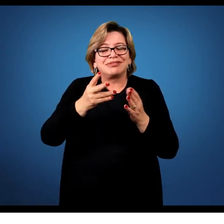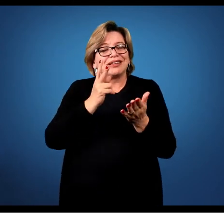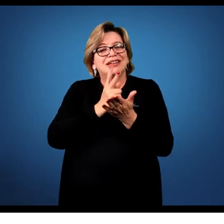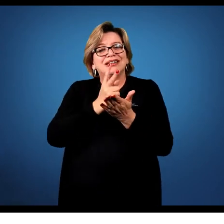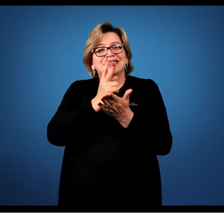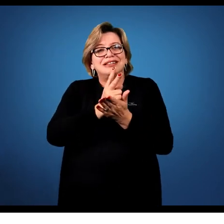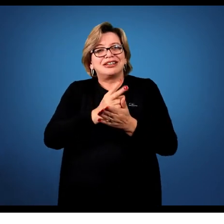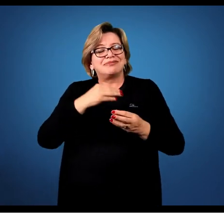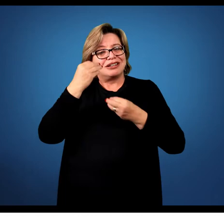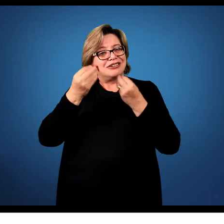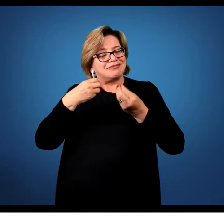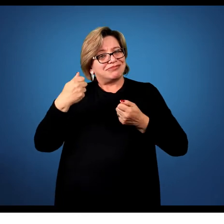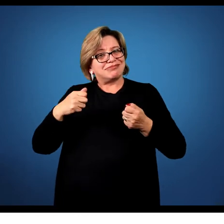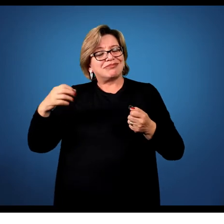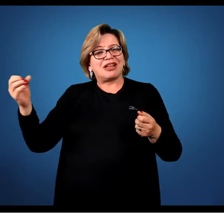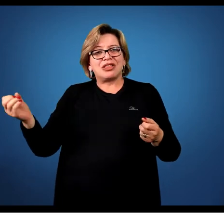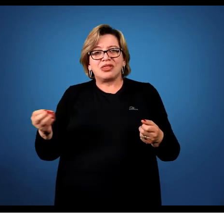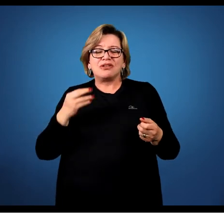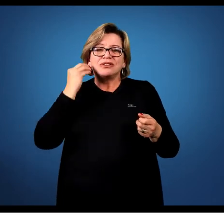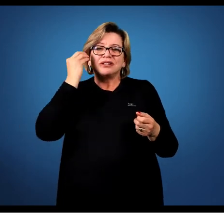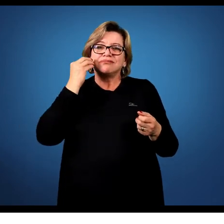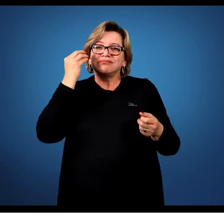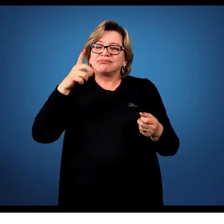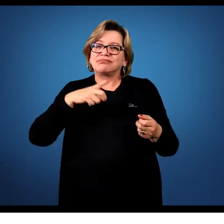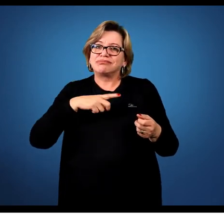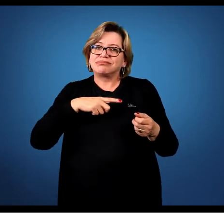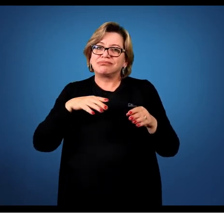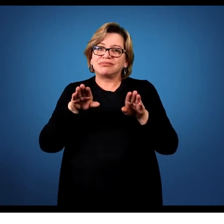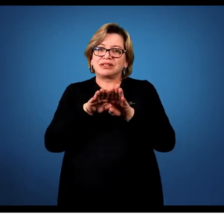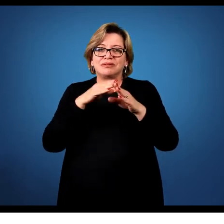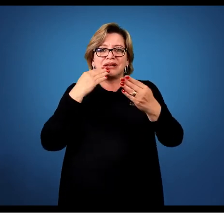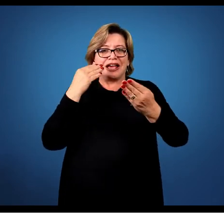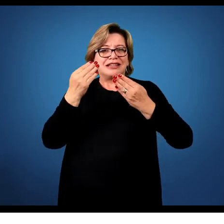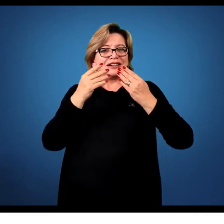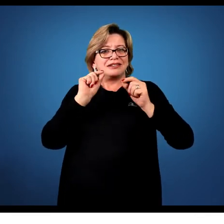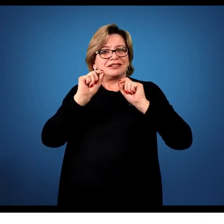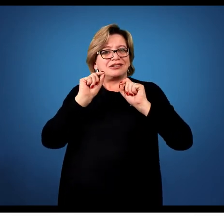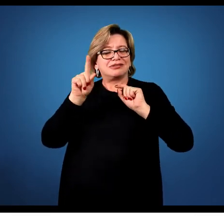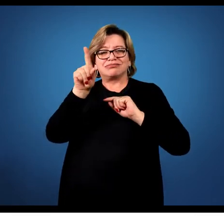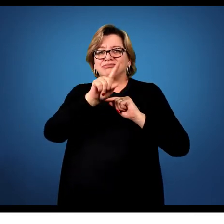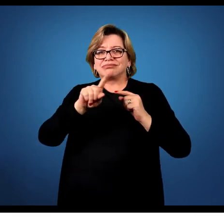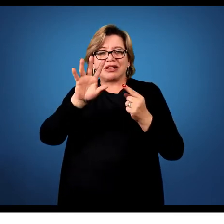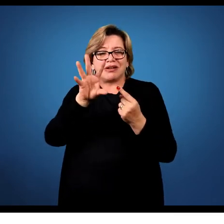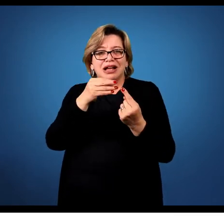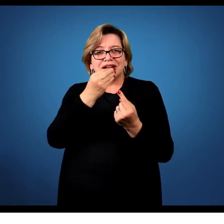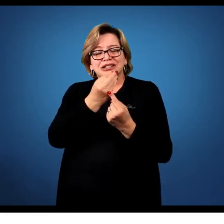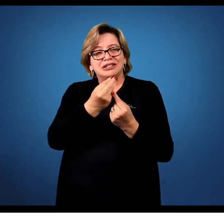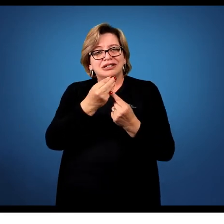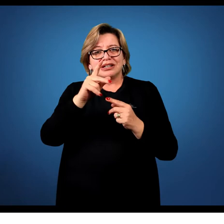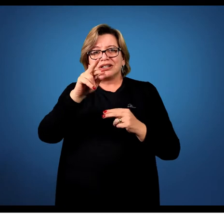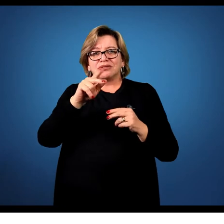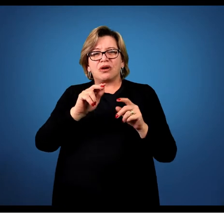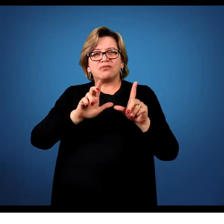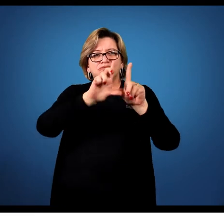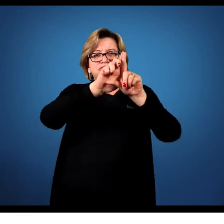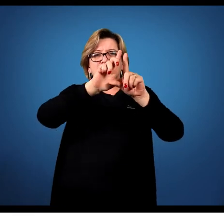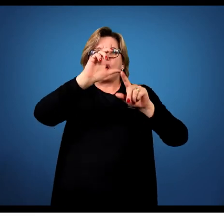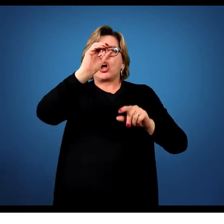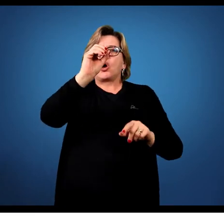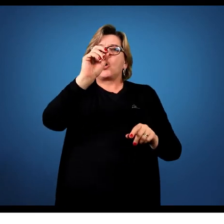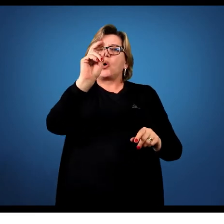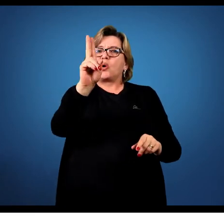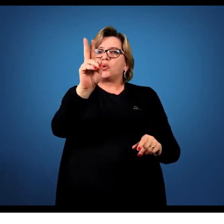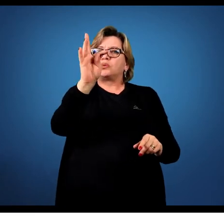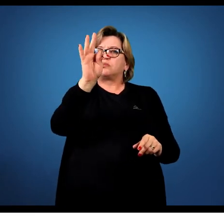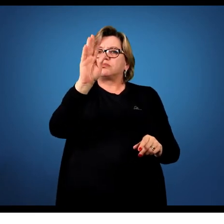se permitir ter uma nova experiência, analisar coisas que às vezes não são artísticas, como um outdoor, por exemplo, mas